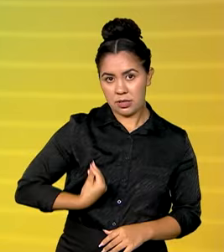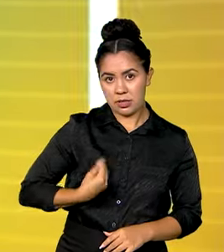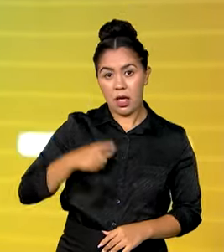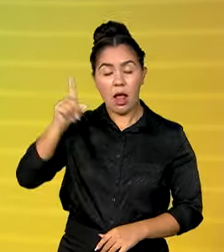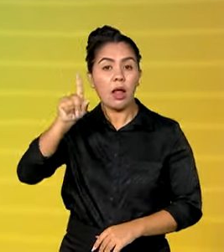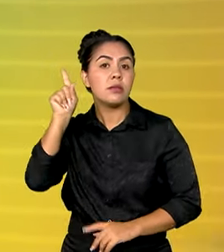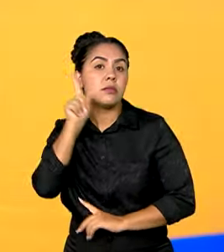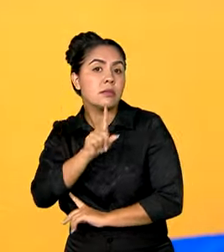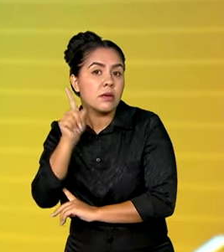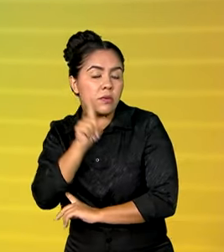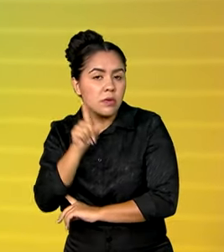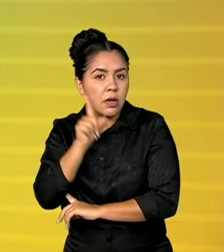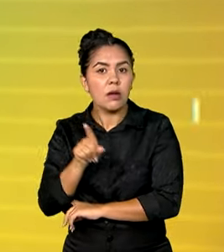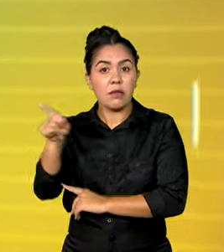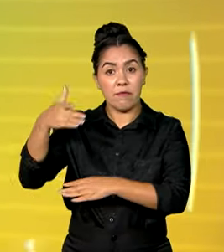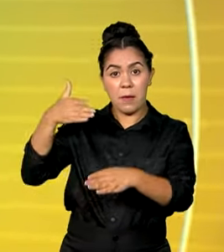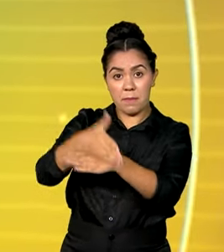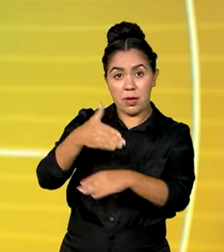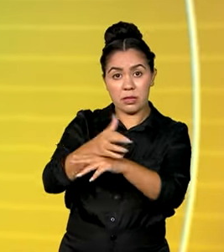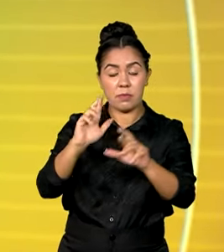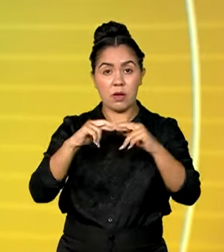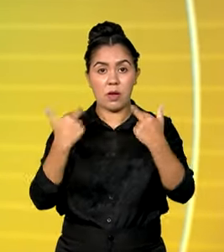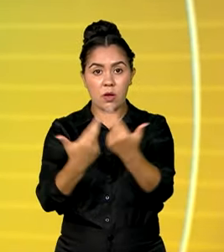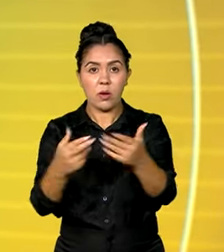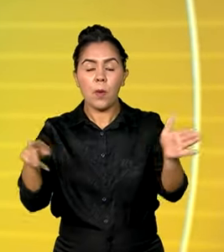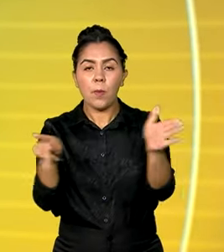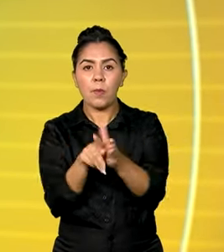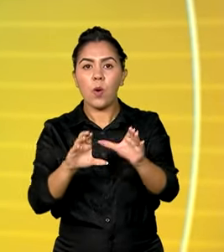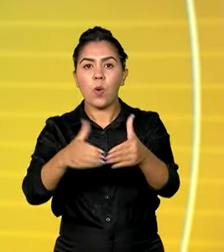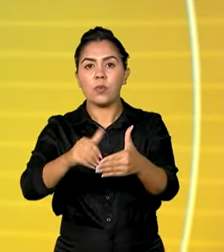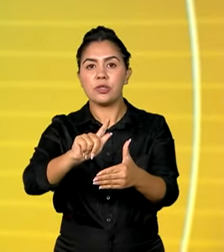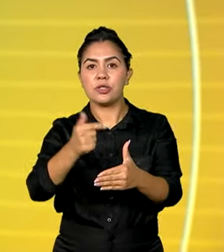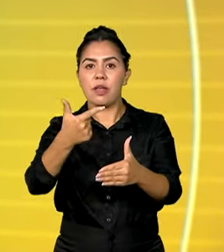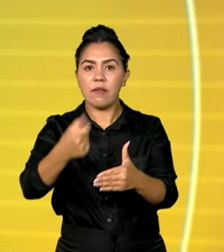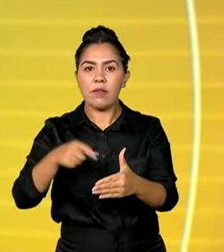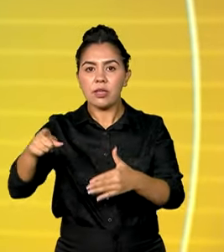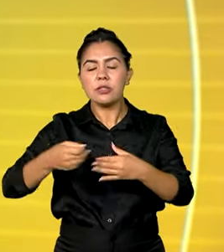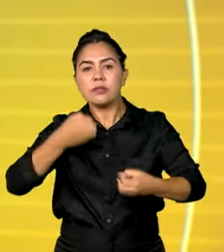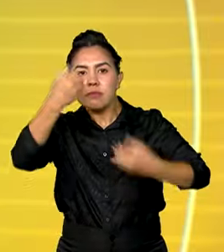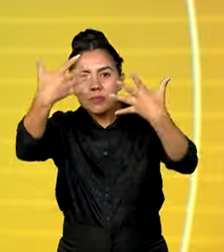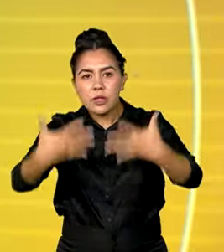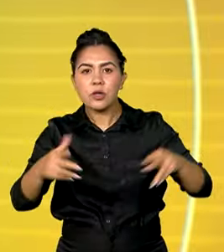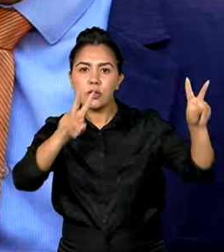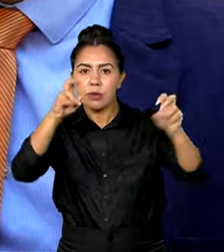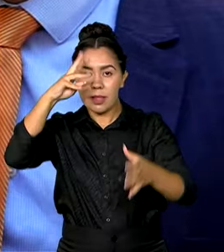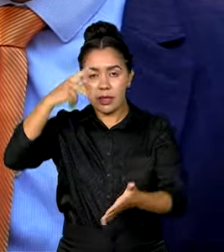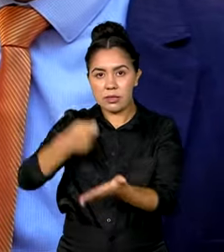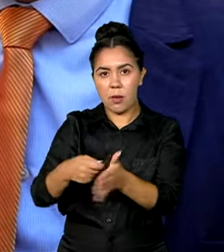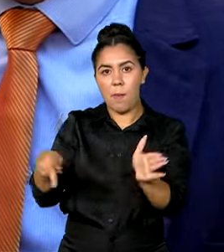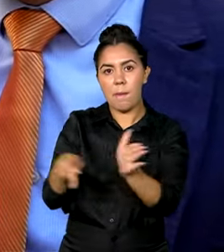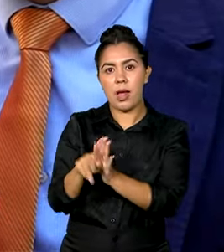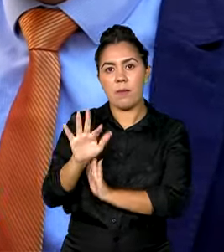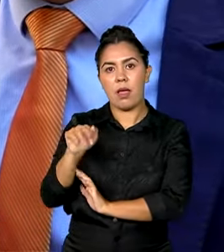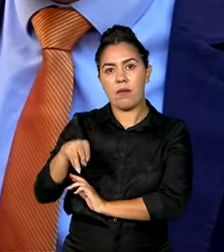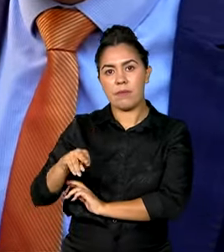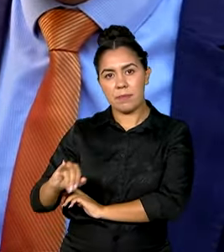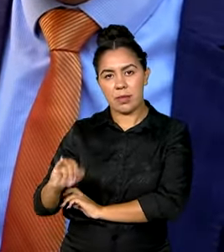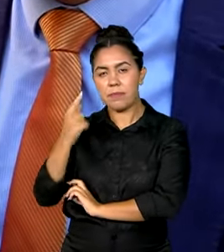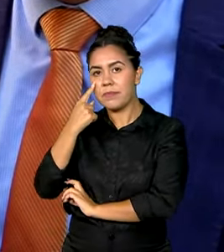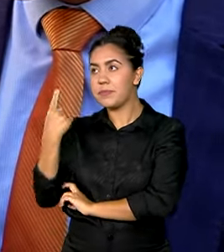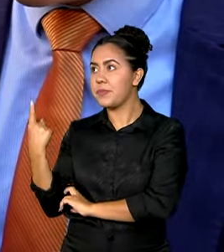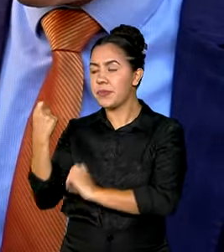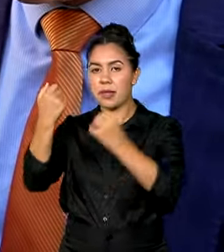Estados Unidos, para uma reunião ministerial do G20, comentou a decisão do FMI. Essa revisão,